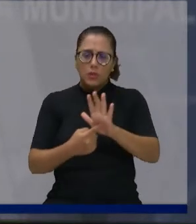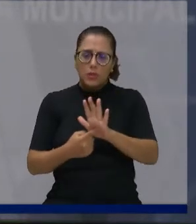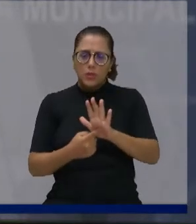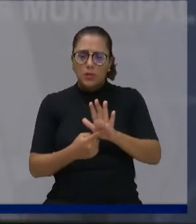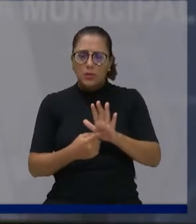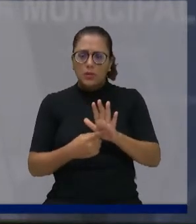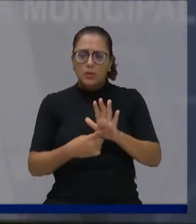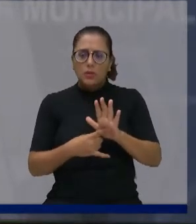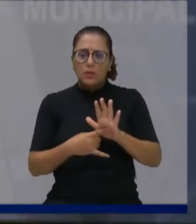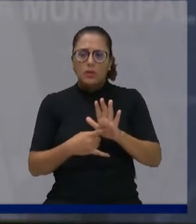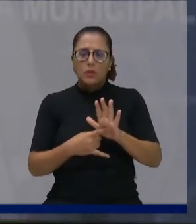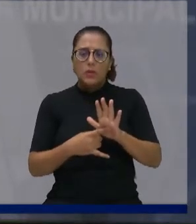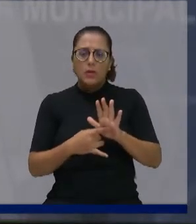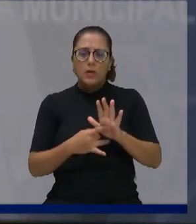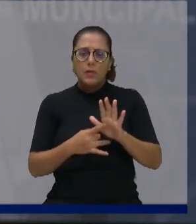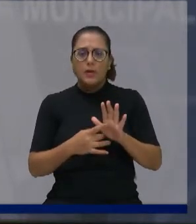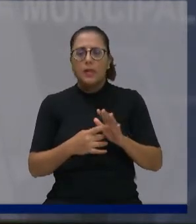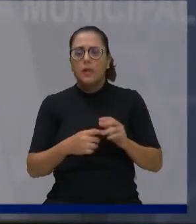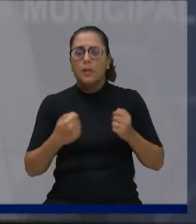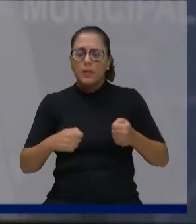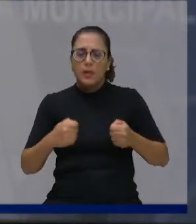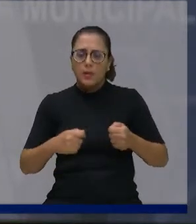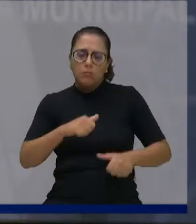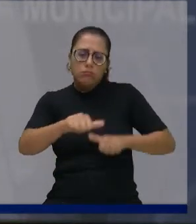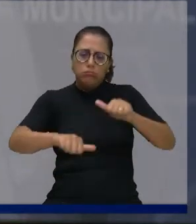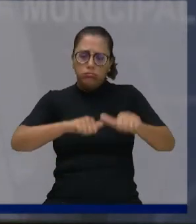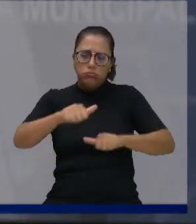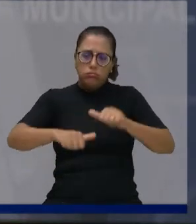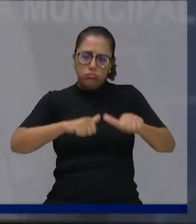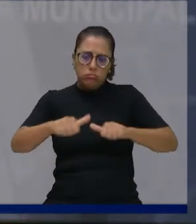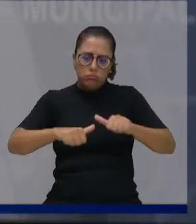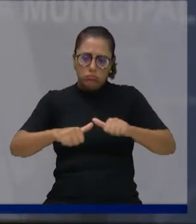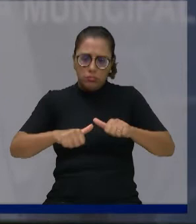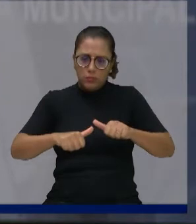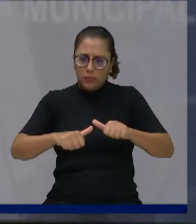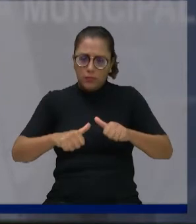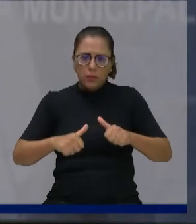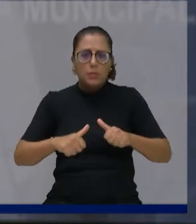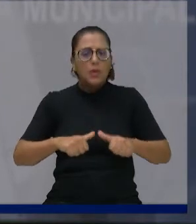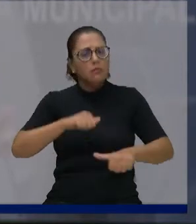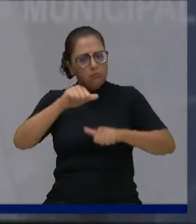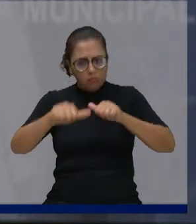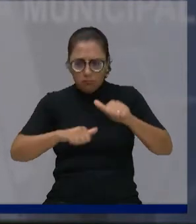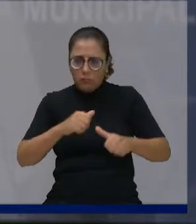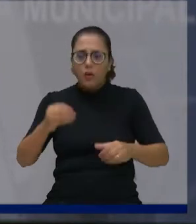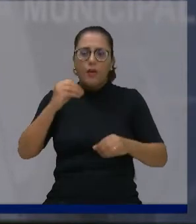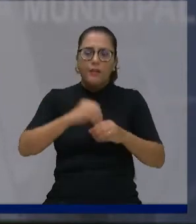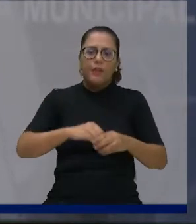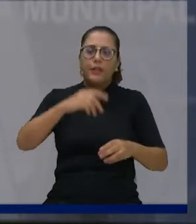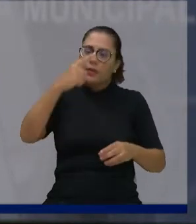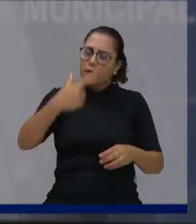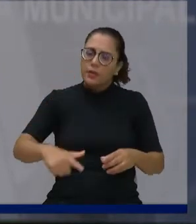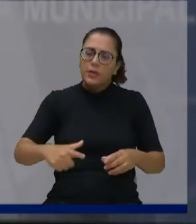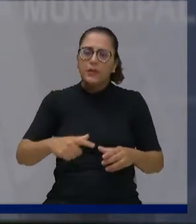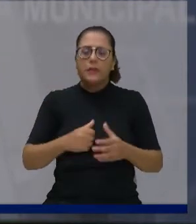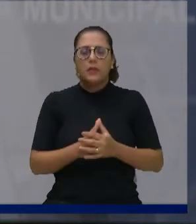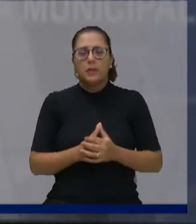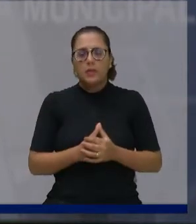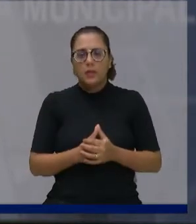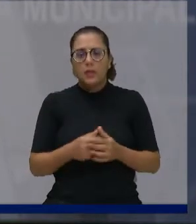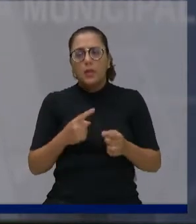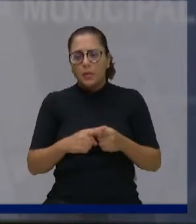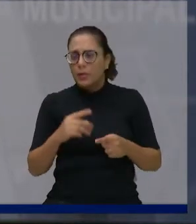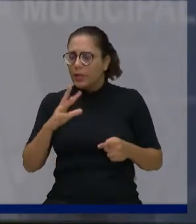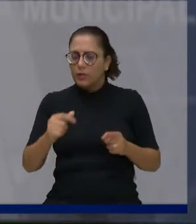que mude-se o regimento que torne sem efeito essa portaria número 4, esse ato da mesa número 4, para dar mais